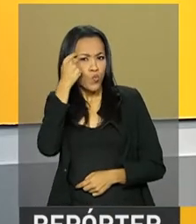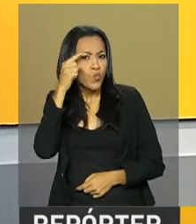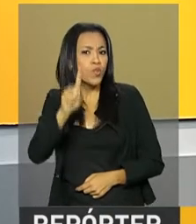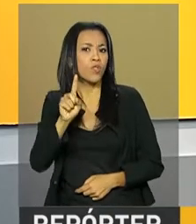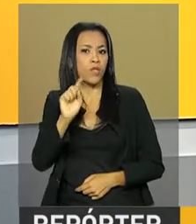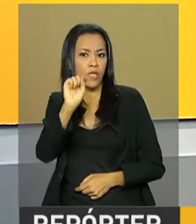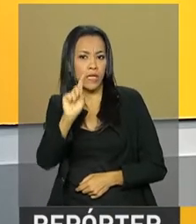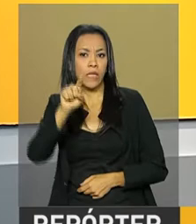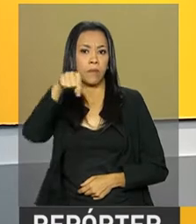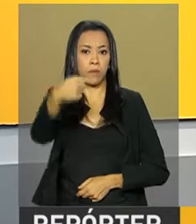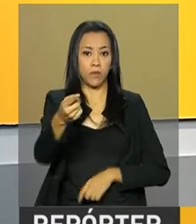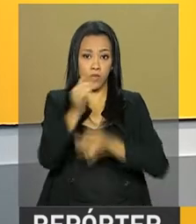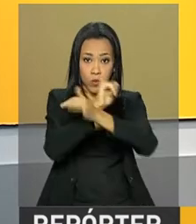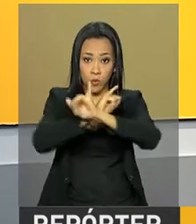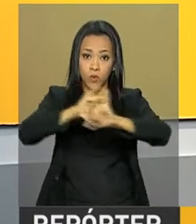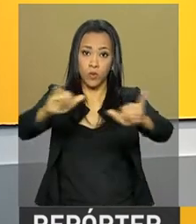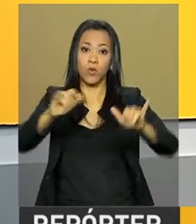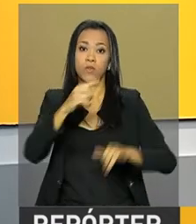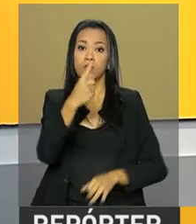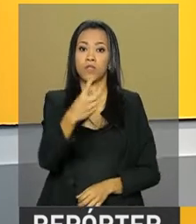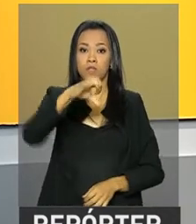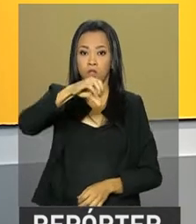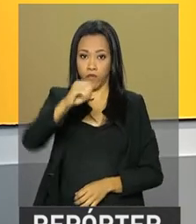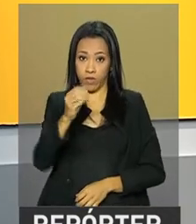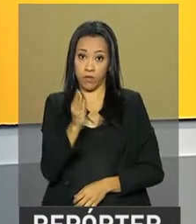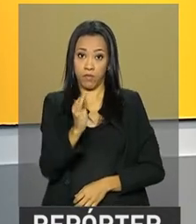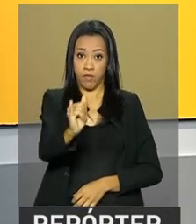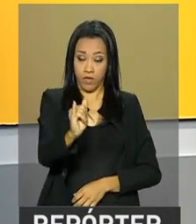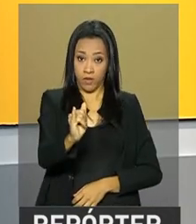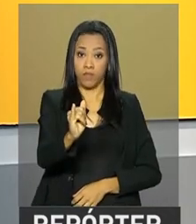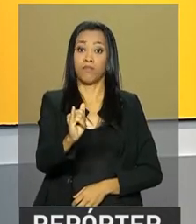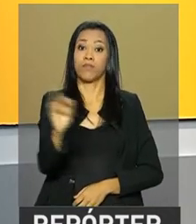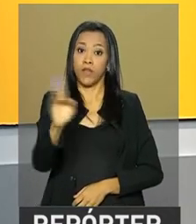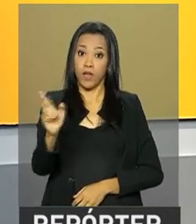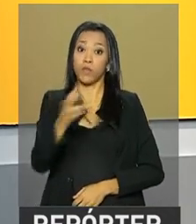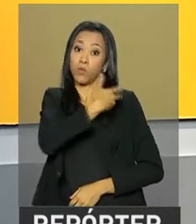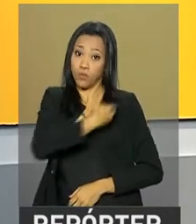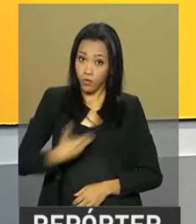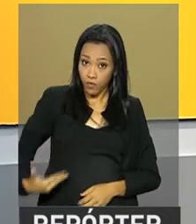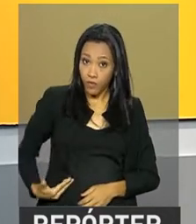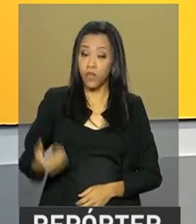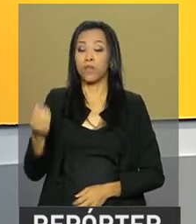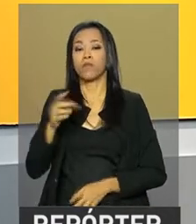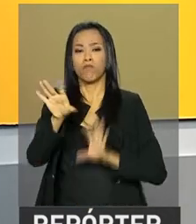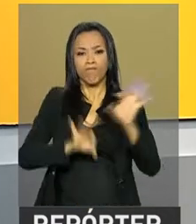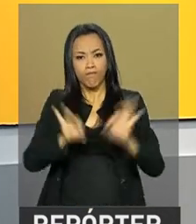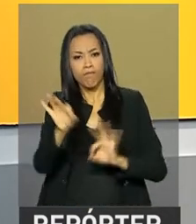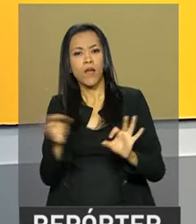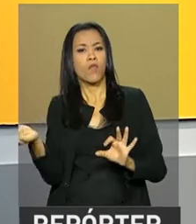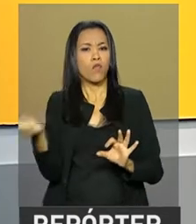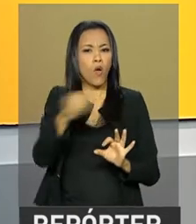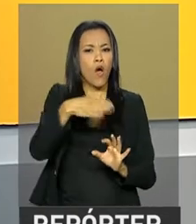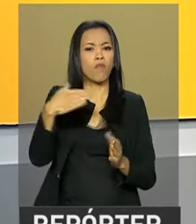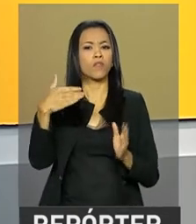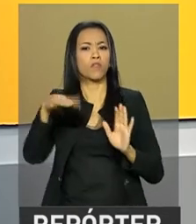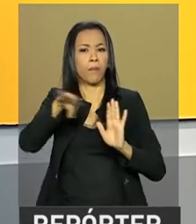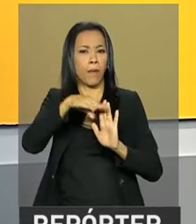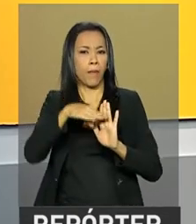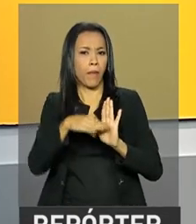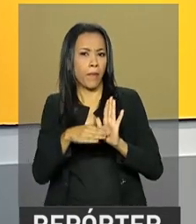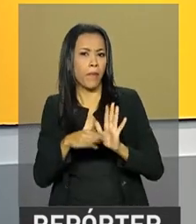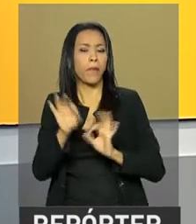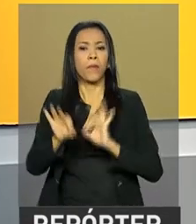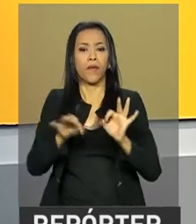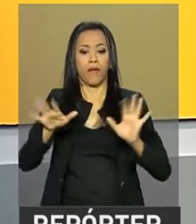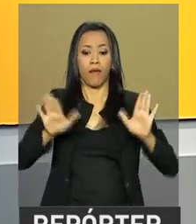anunciar 190 bilhões de reais para financiar o agronegócio, novas projeções animam ainda mais